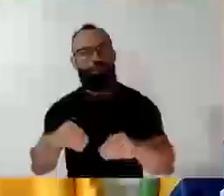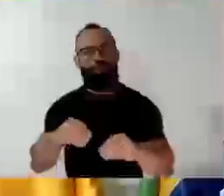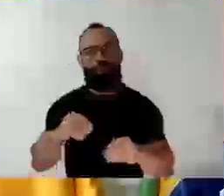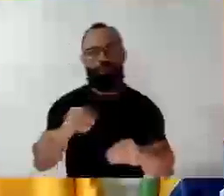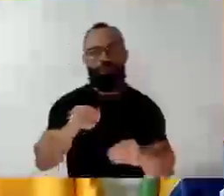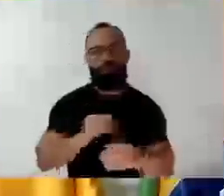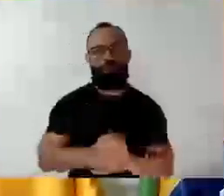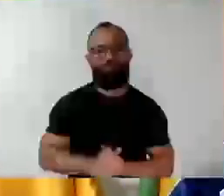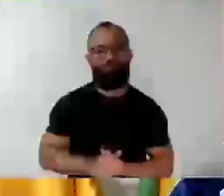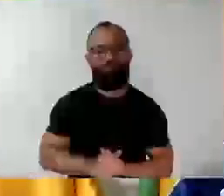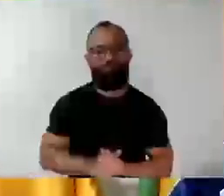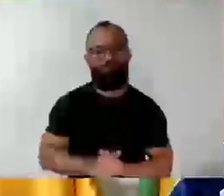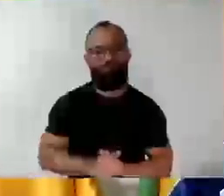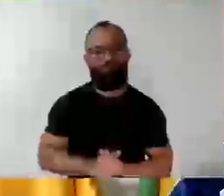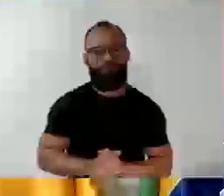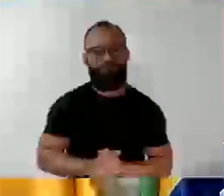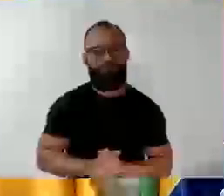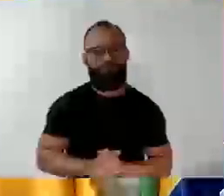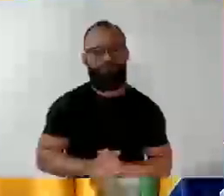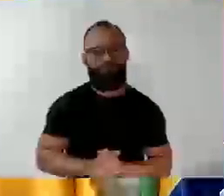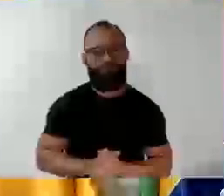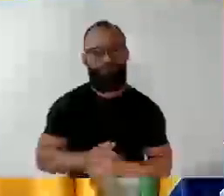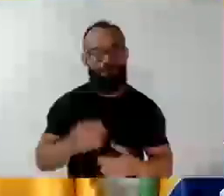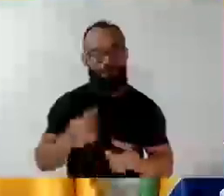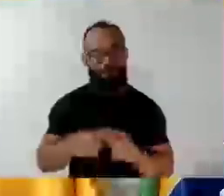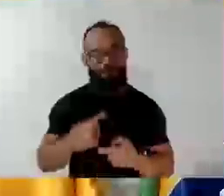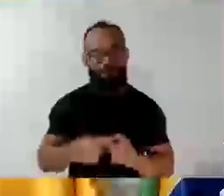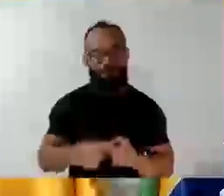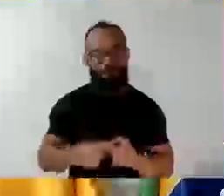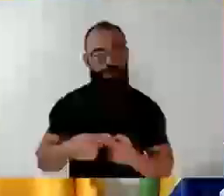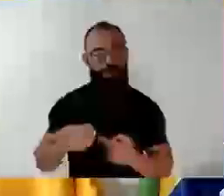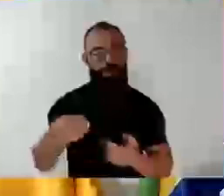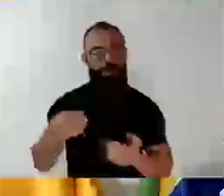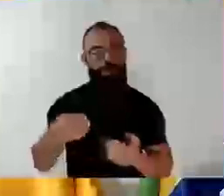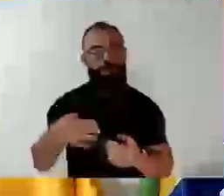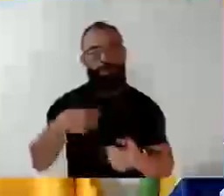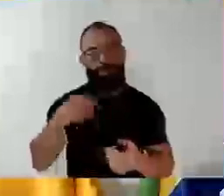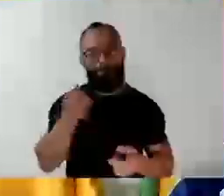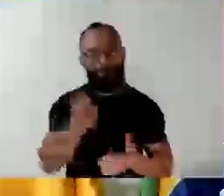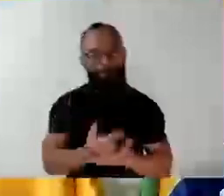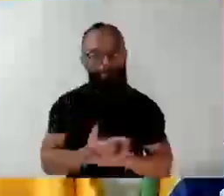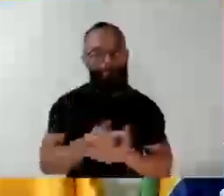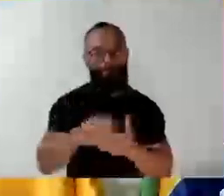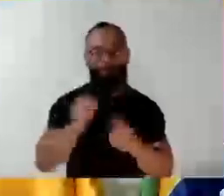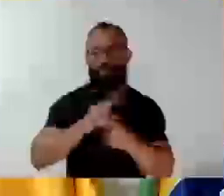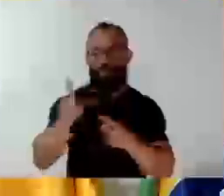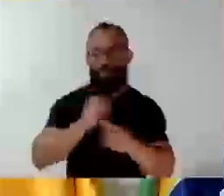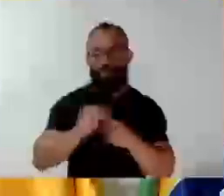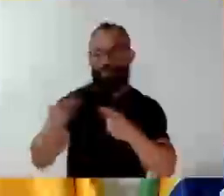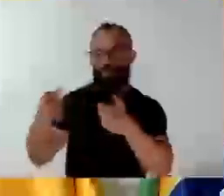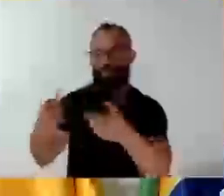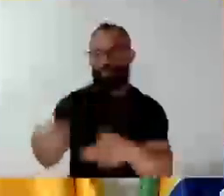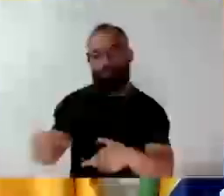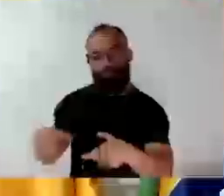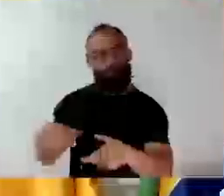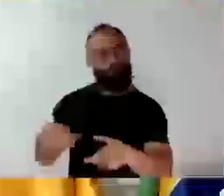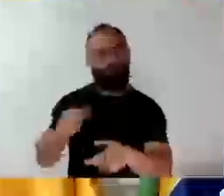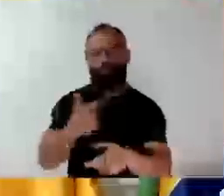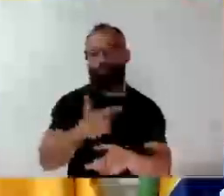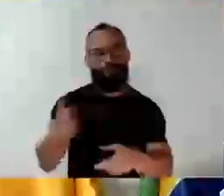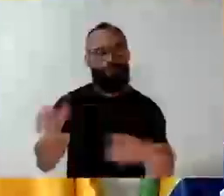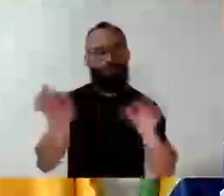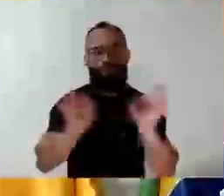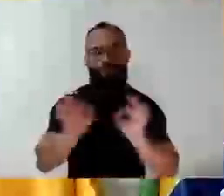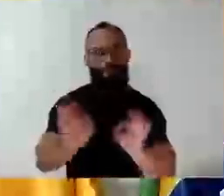porque, até hoje, a gente paga aluguel de um local e sequer existe uma movimentação no